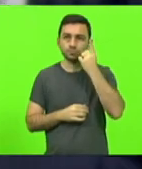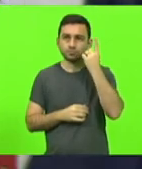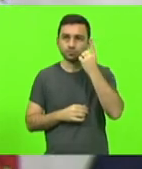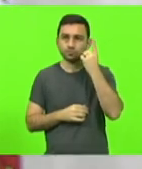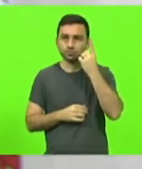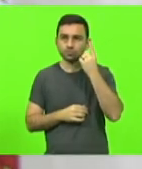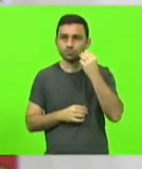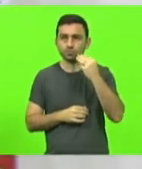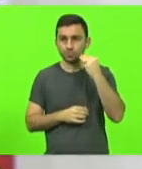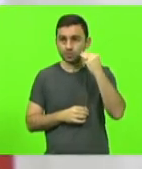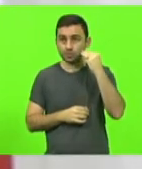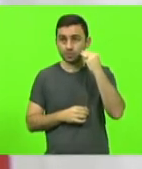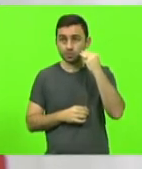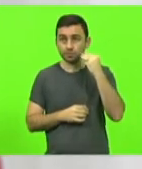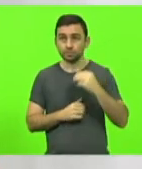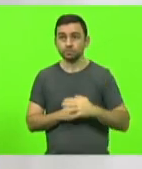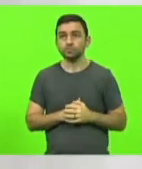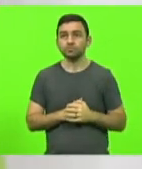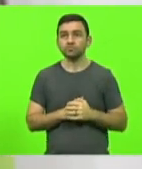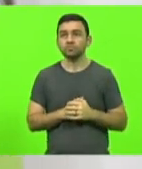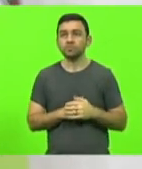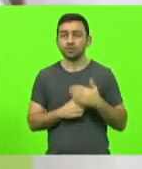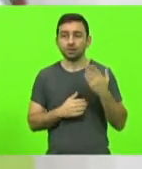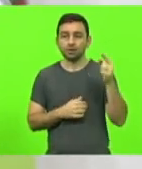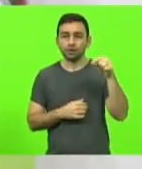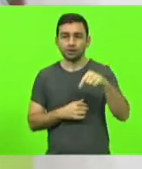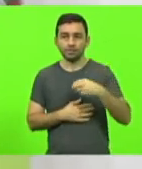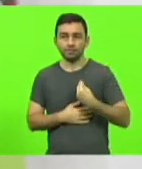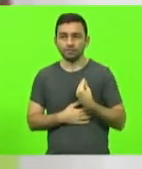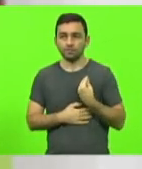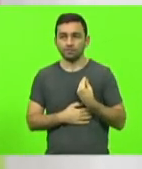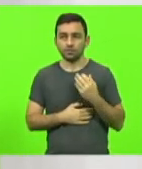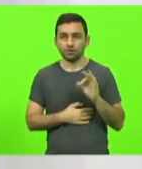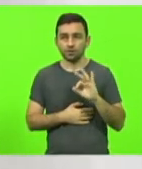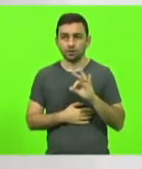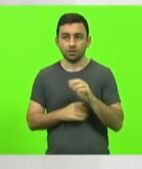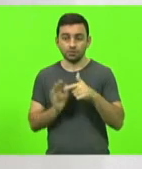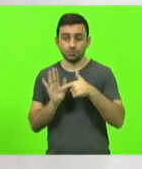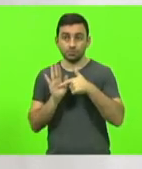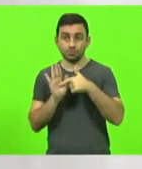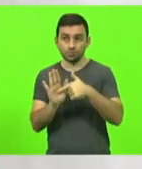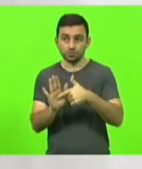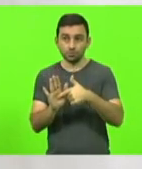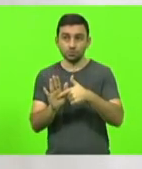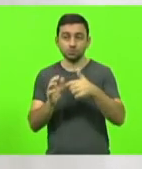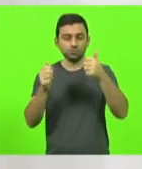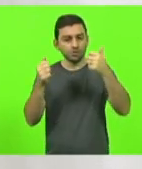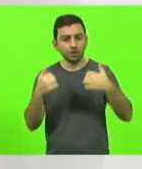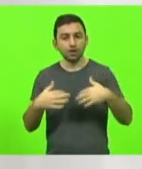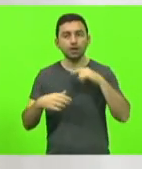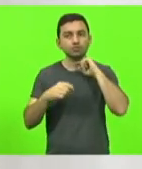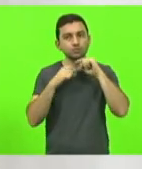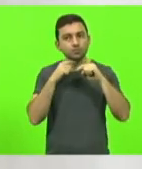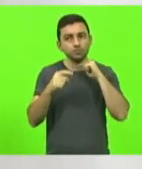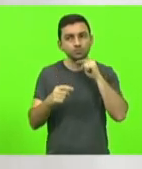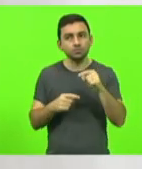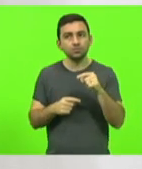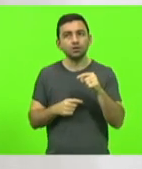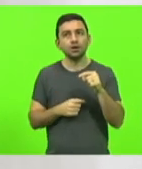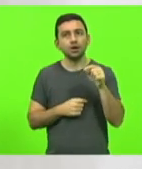Marços Machado, que não esteve presente na sessão quando ele apresentou o projeto para esclarecer as dúvidas e que foi aqui